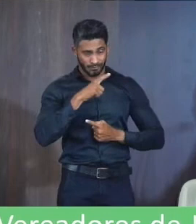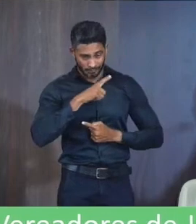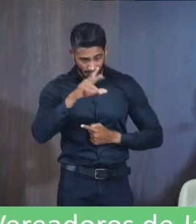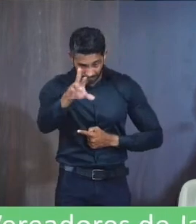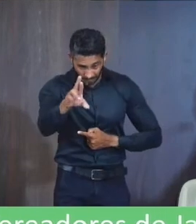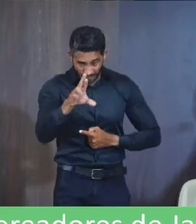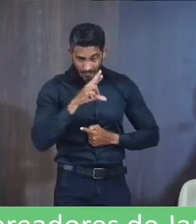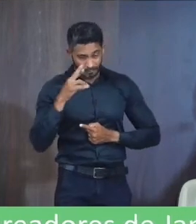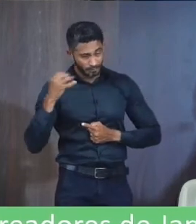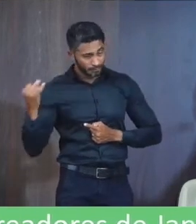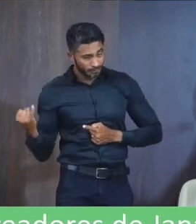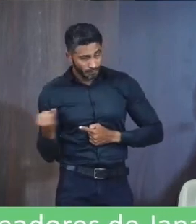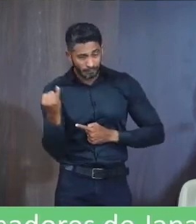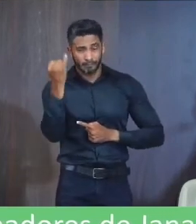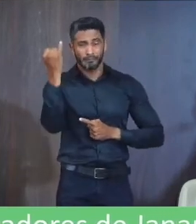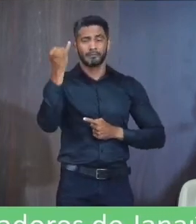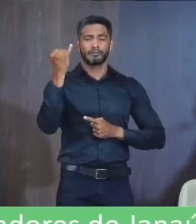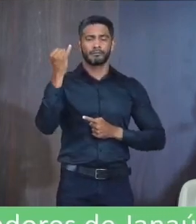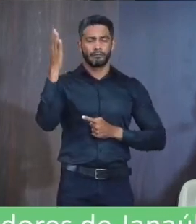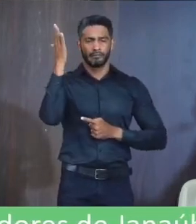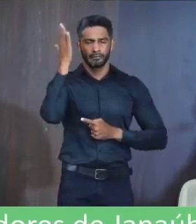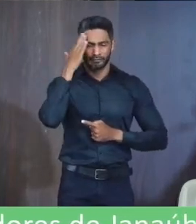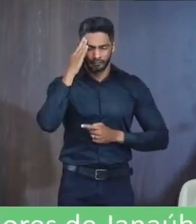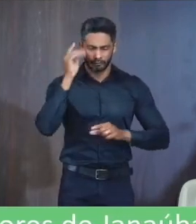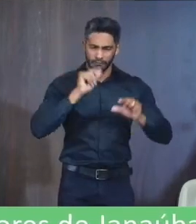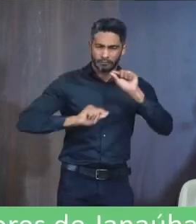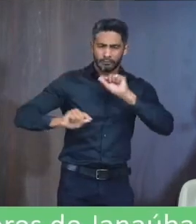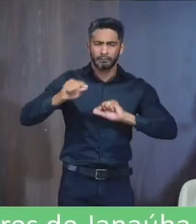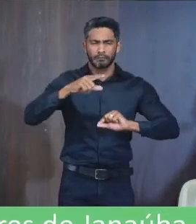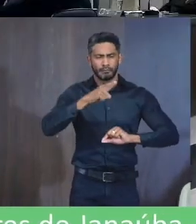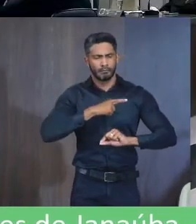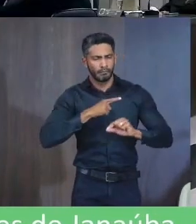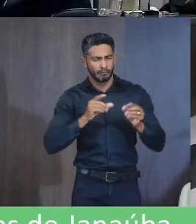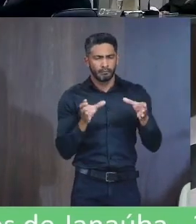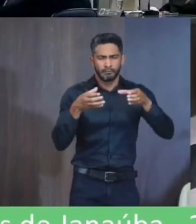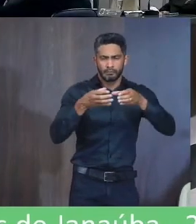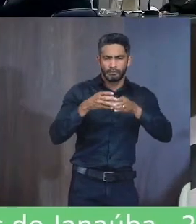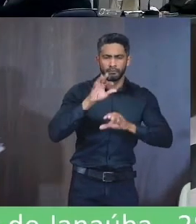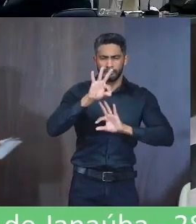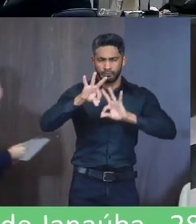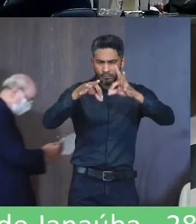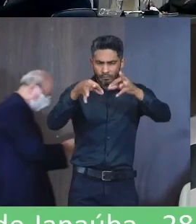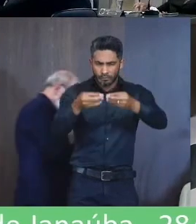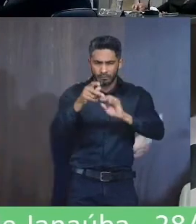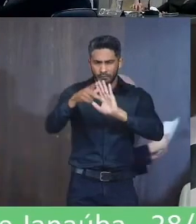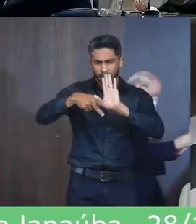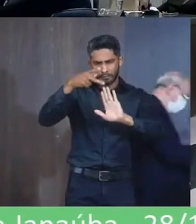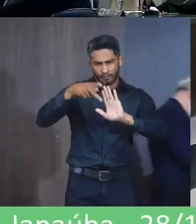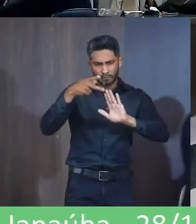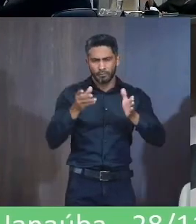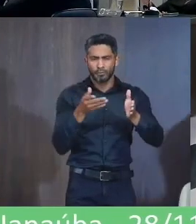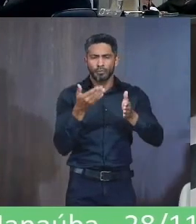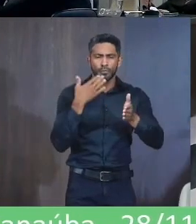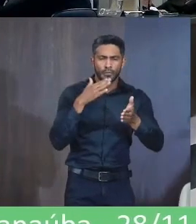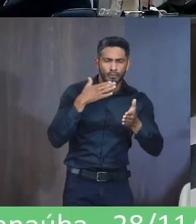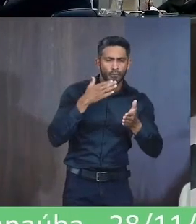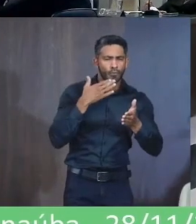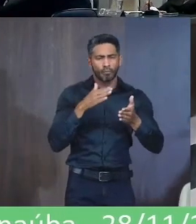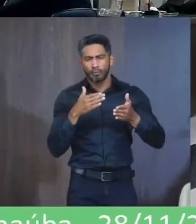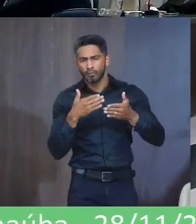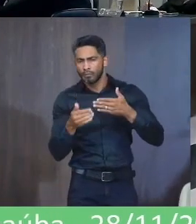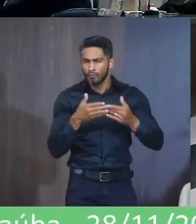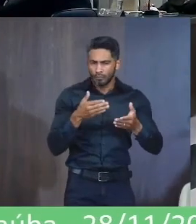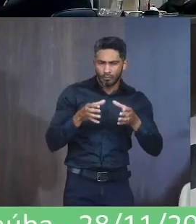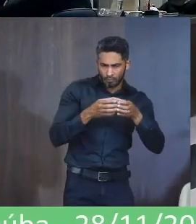importante Sabemos que Nós temos Toda comunidade Toda população Qualquer comunidade Sofre aí Com a